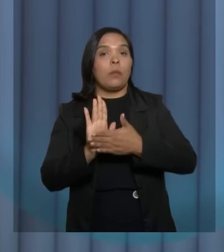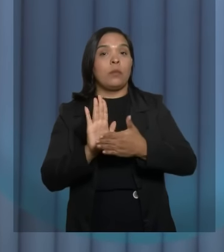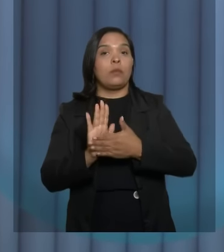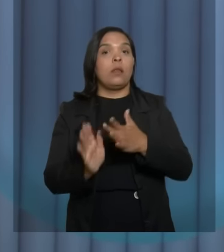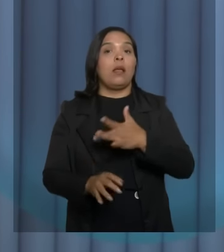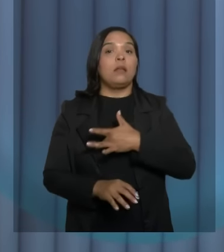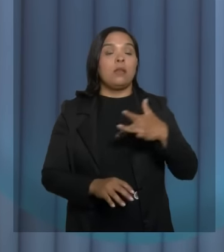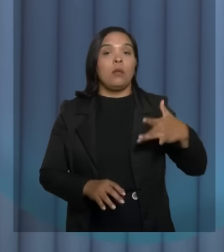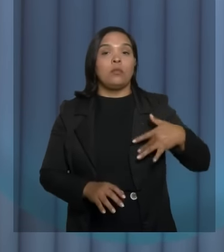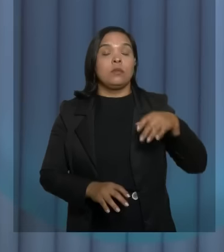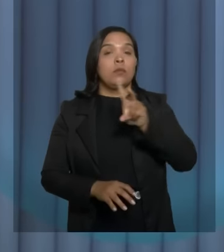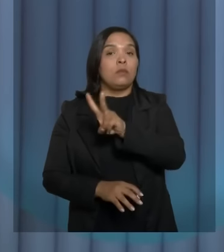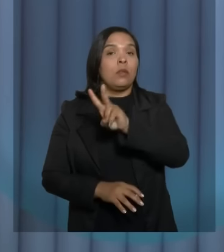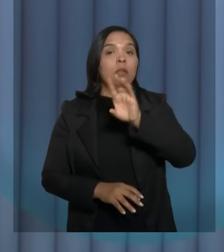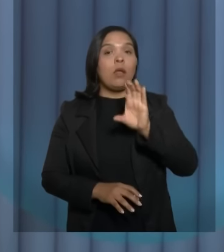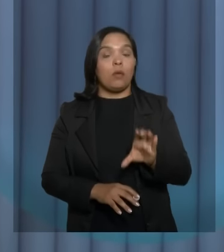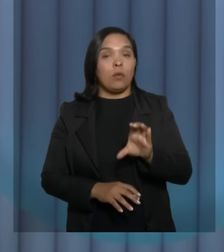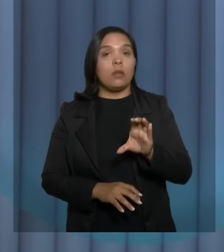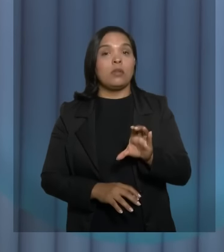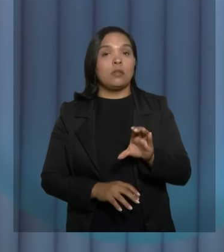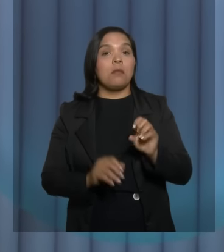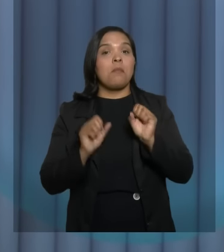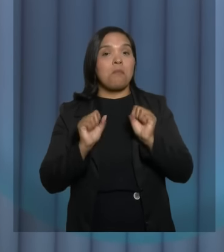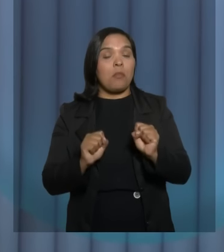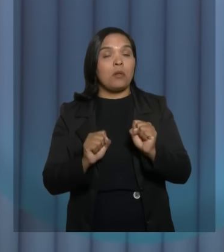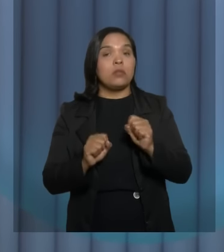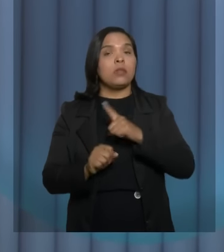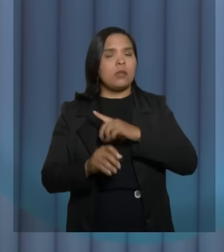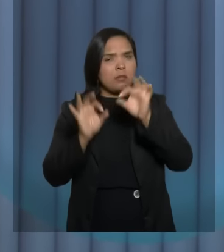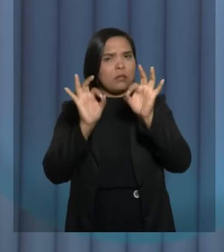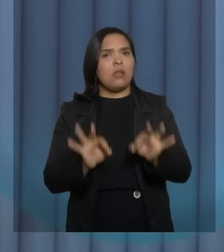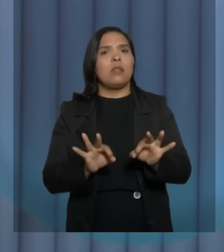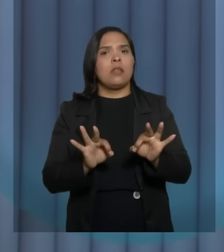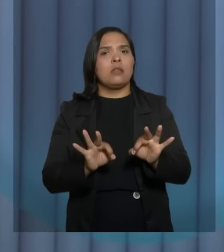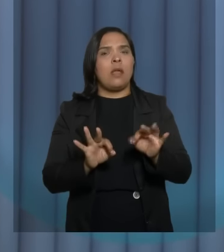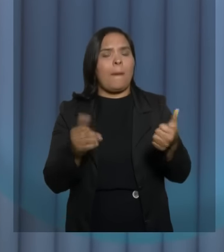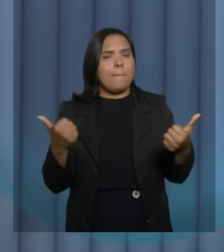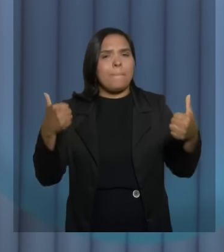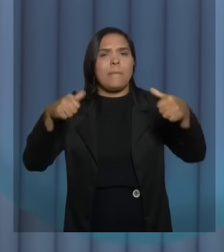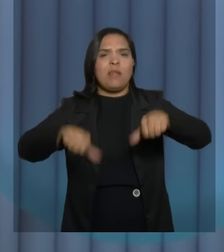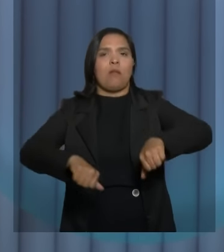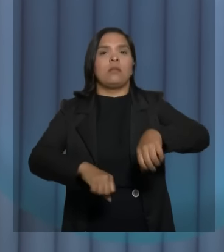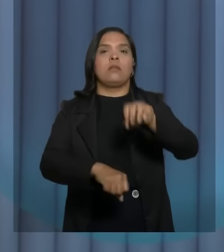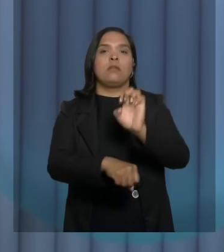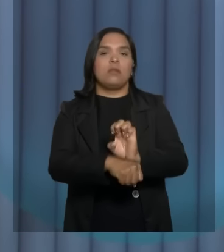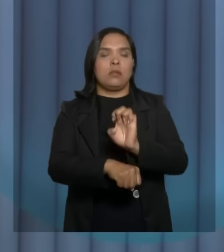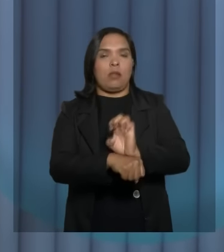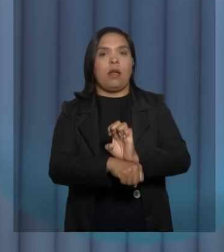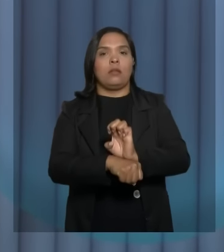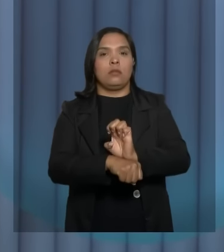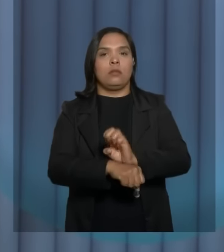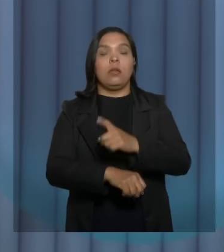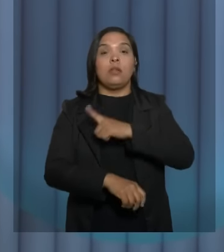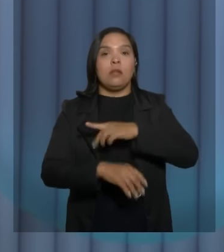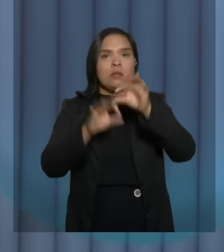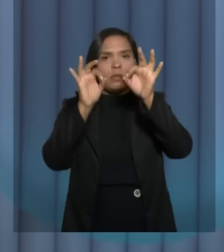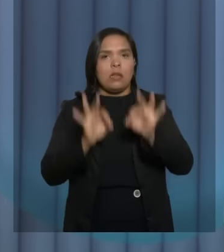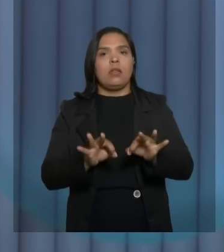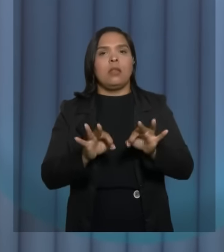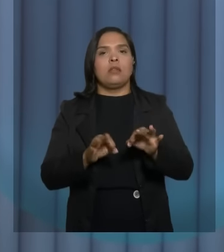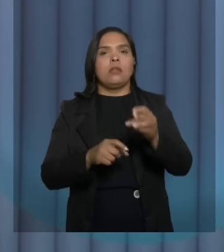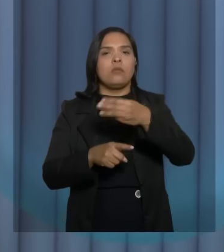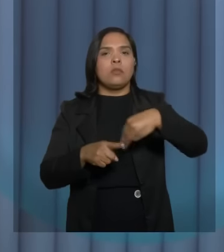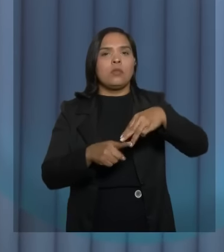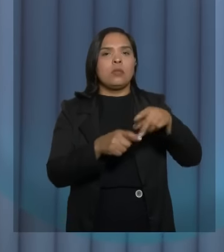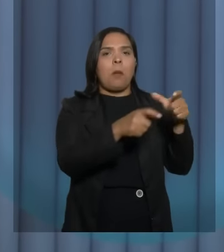saúde de Vitória da Conquista pode ter absoluta certeza. É uma das piores do Estado. Eu tenho certeza que todos os municípios